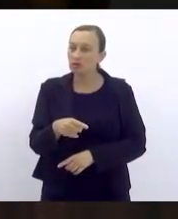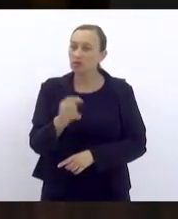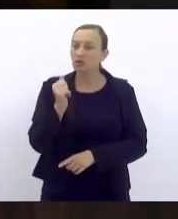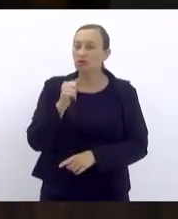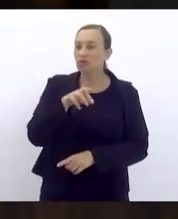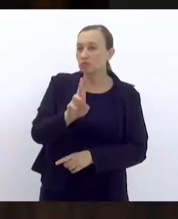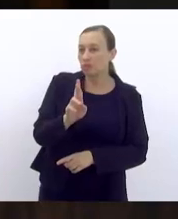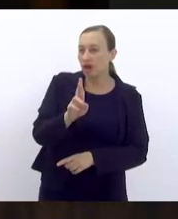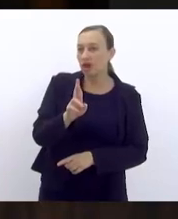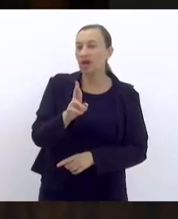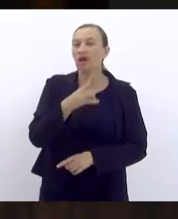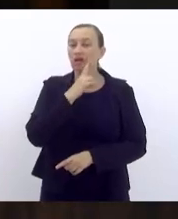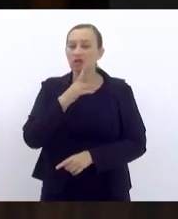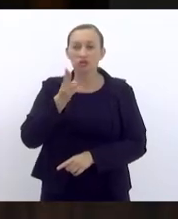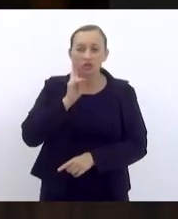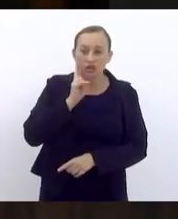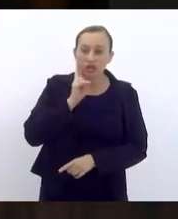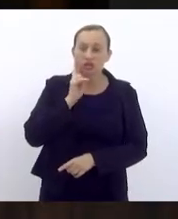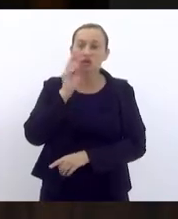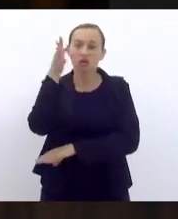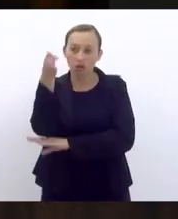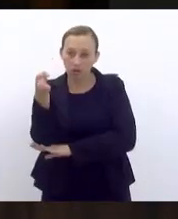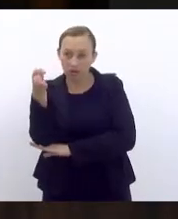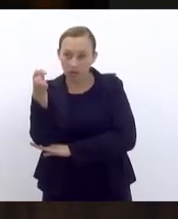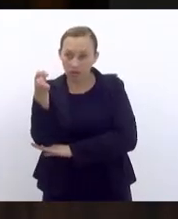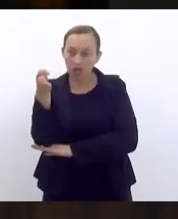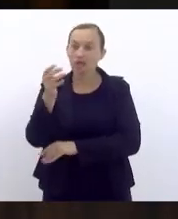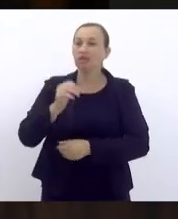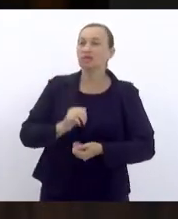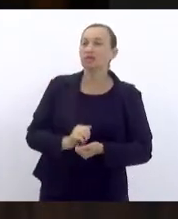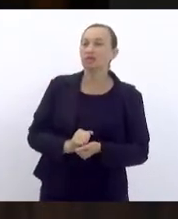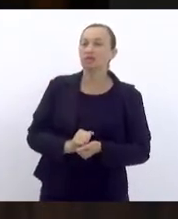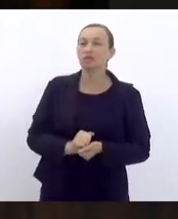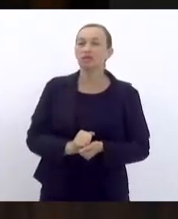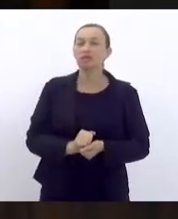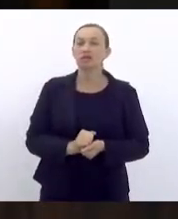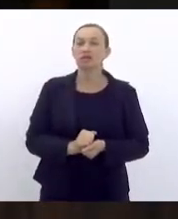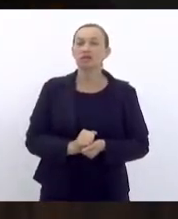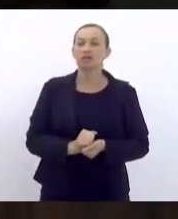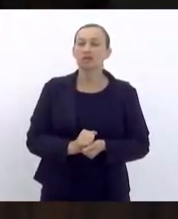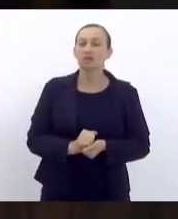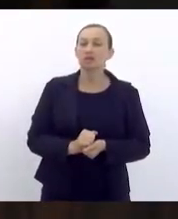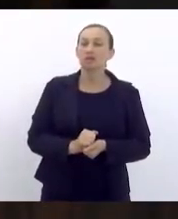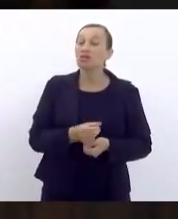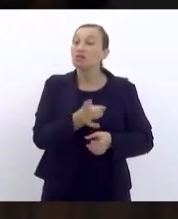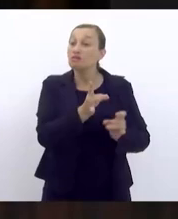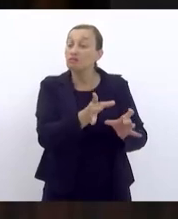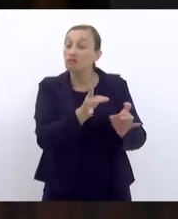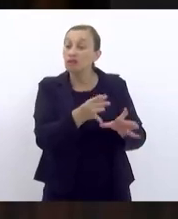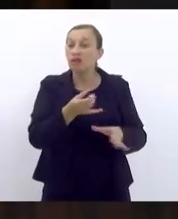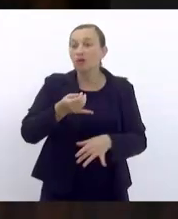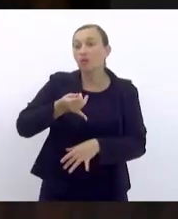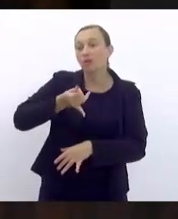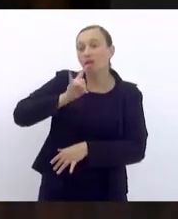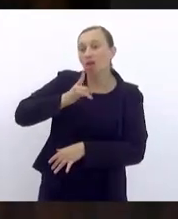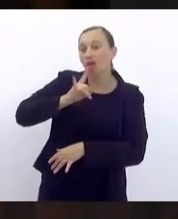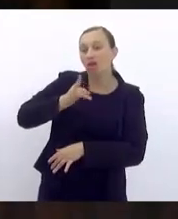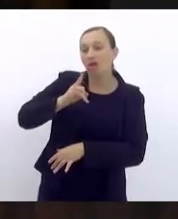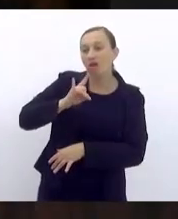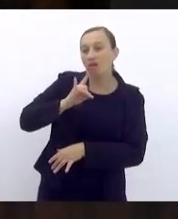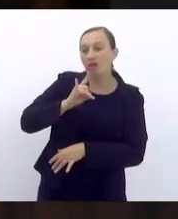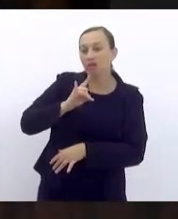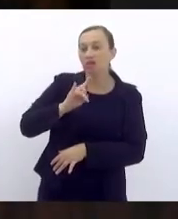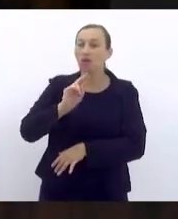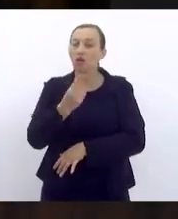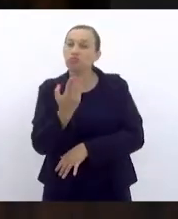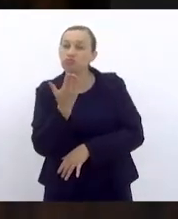restaurantes lanchonetes hotéis motéis e estabelecimentos similares que comercializam bebidas refeições